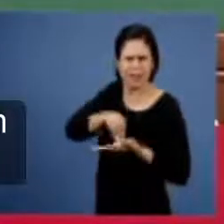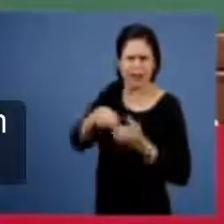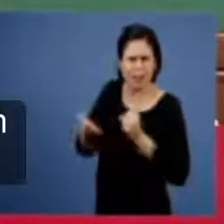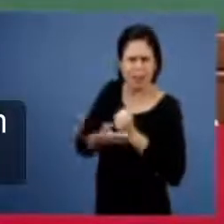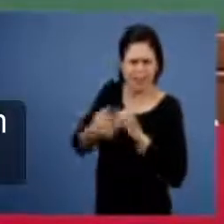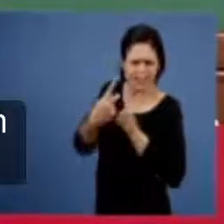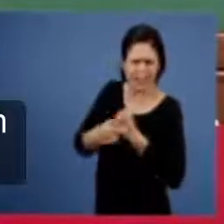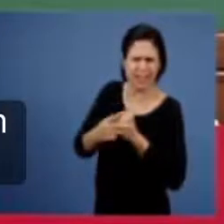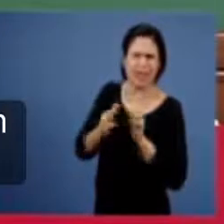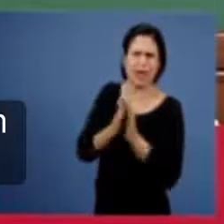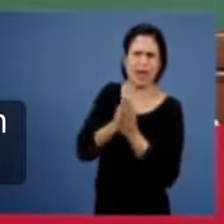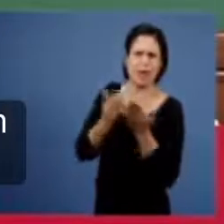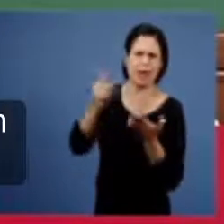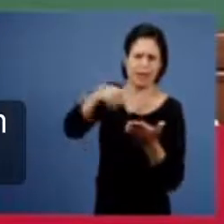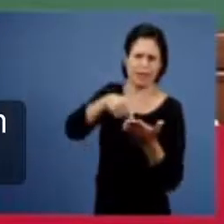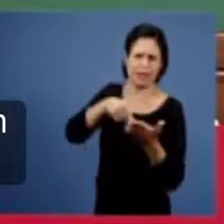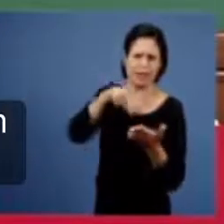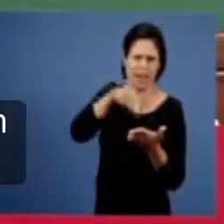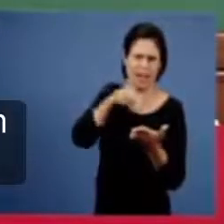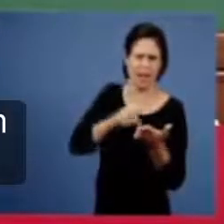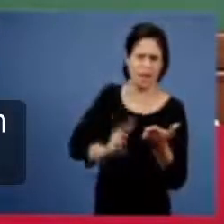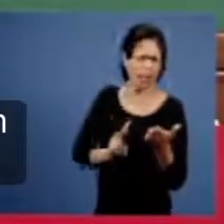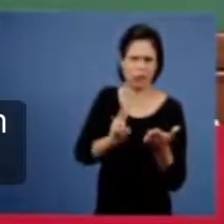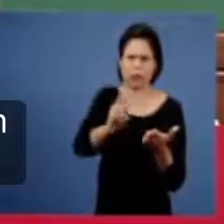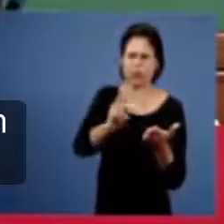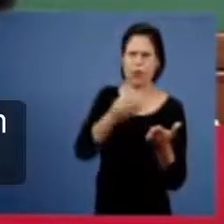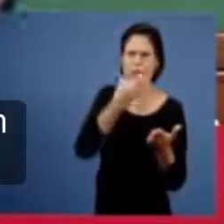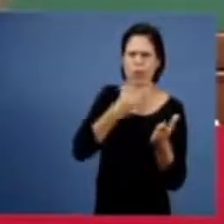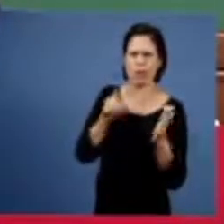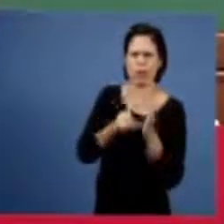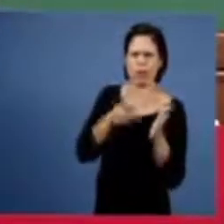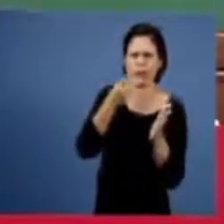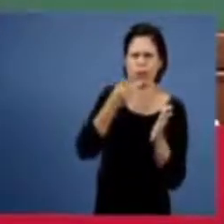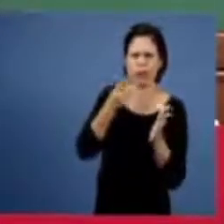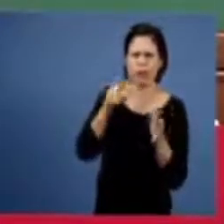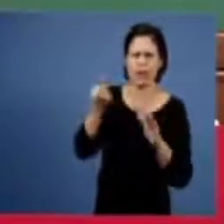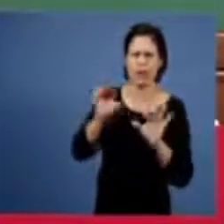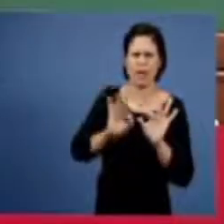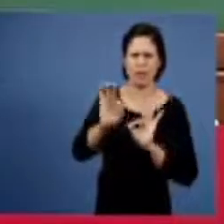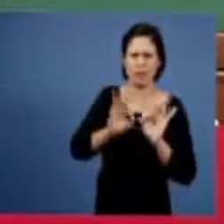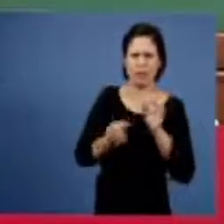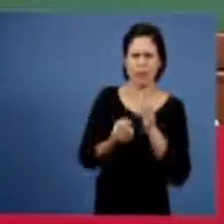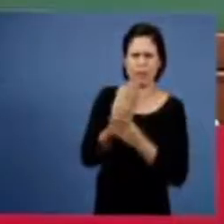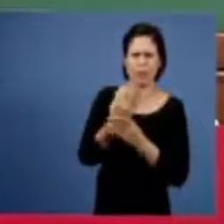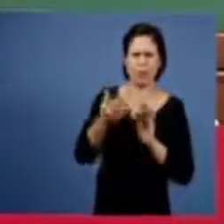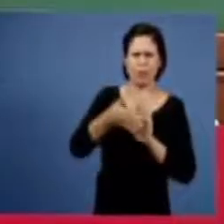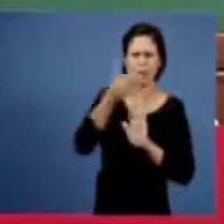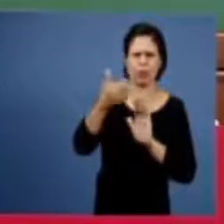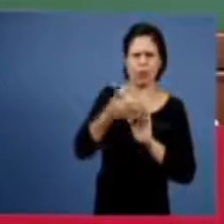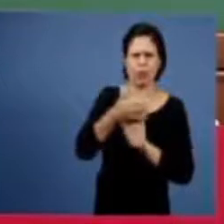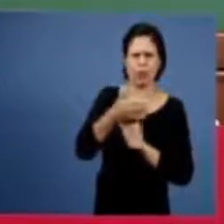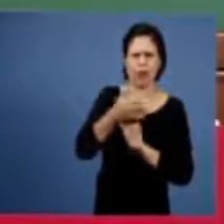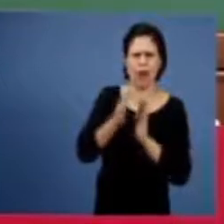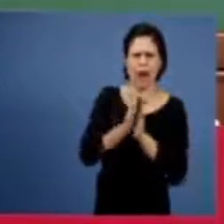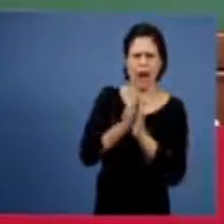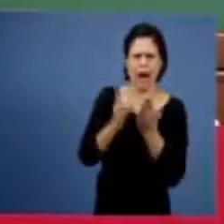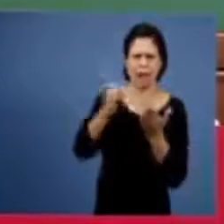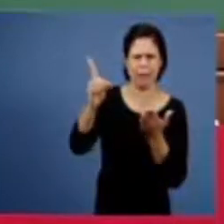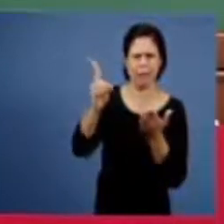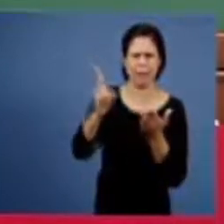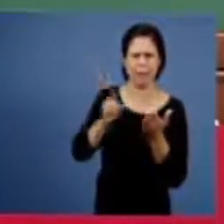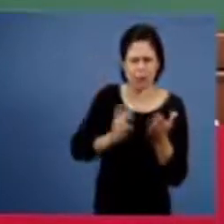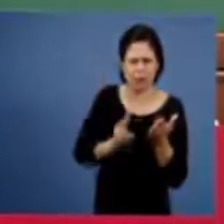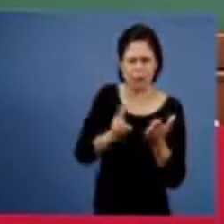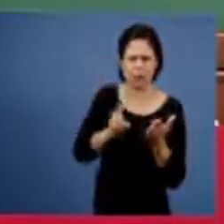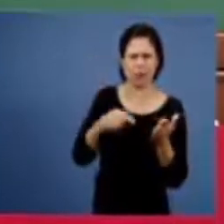a palavra ficará diz Lutero foi o hino que ele compôs nós temos a certeza